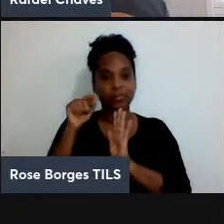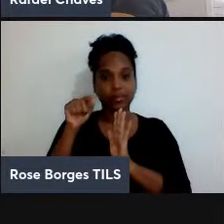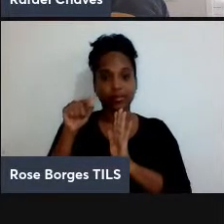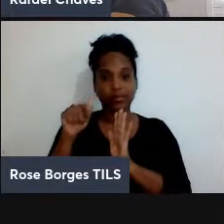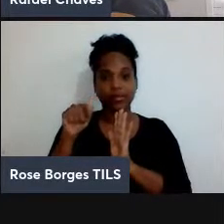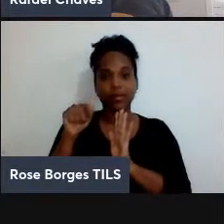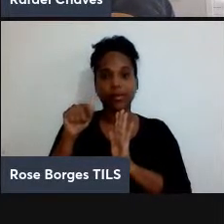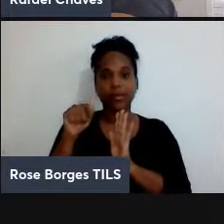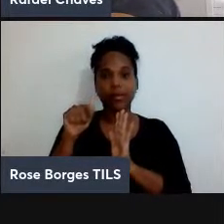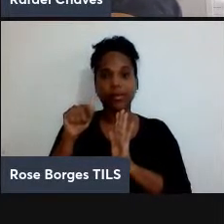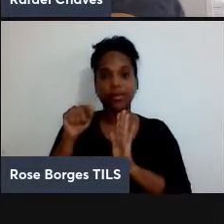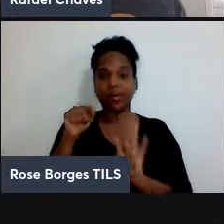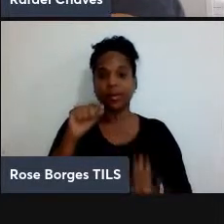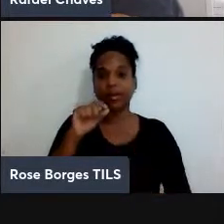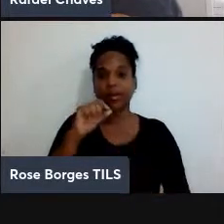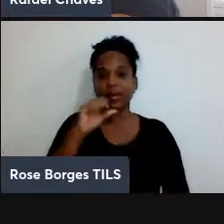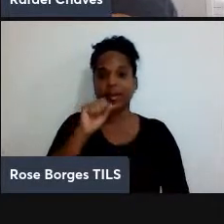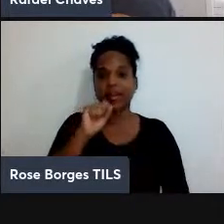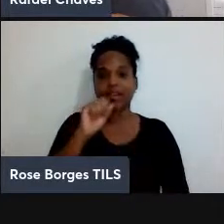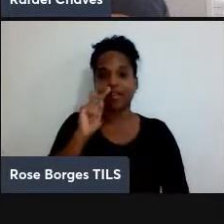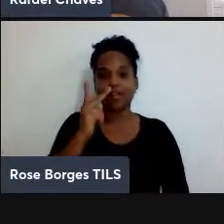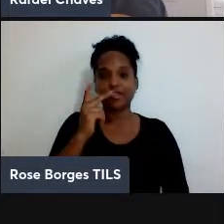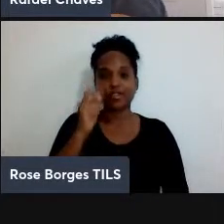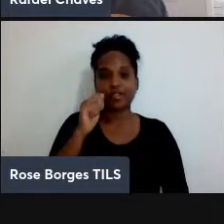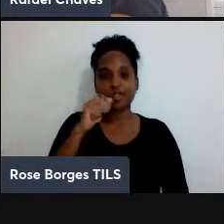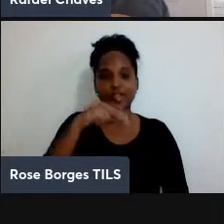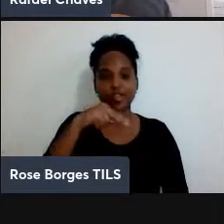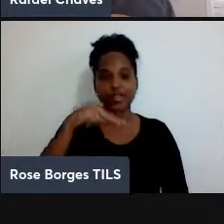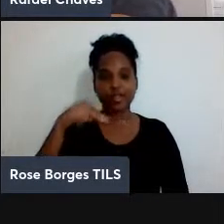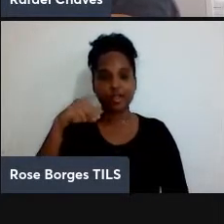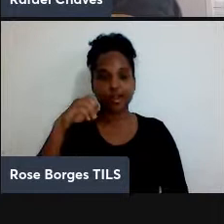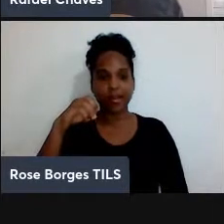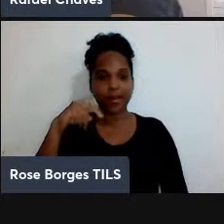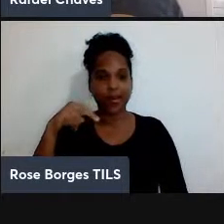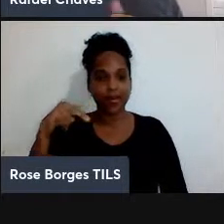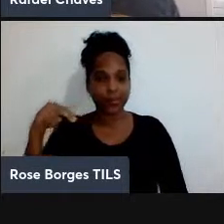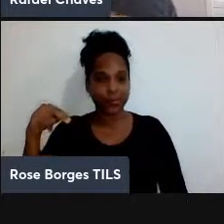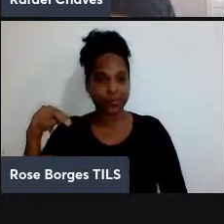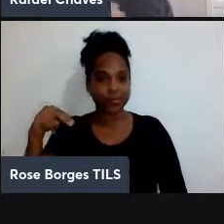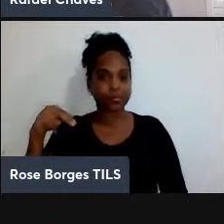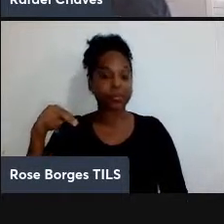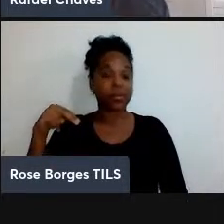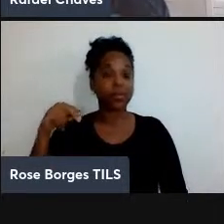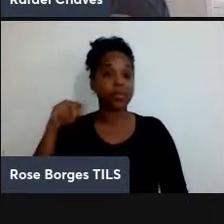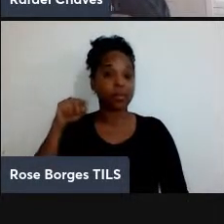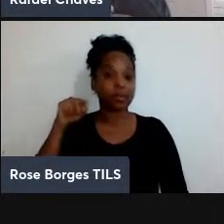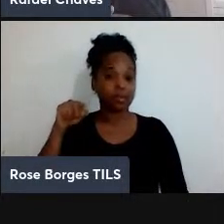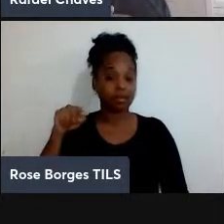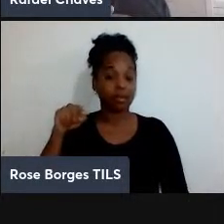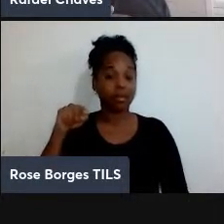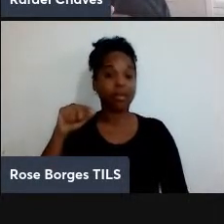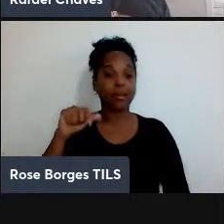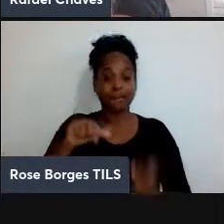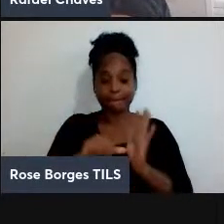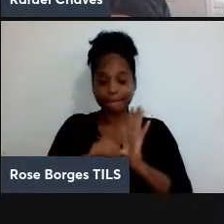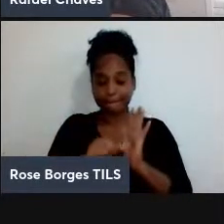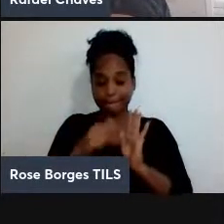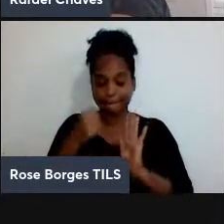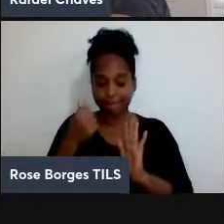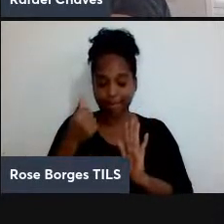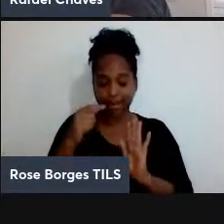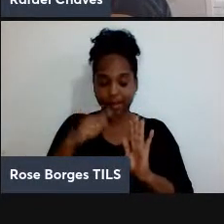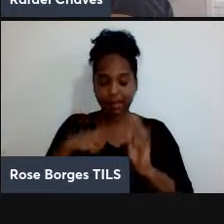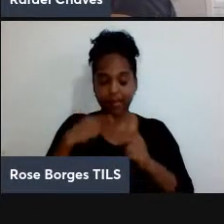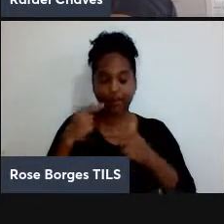em 1948, ou seja, há não tanto tempo atrás assim, e por detrás do trabalho